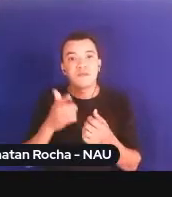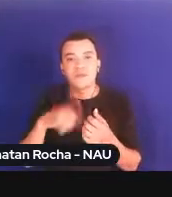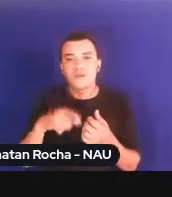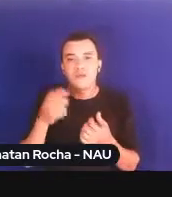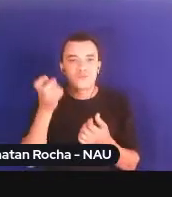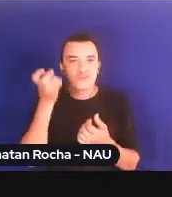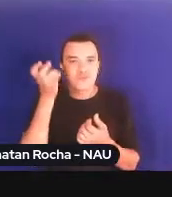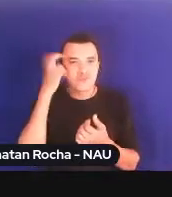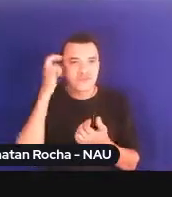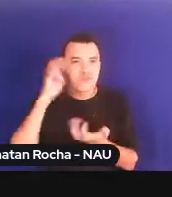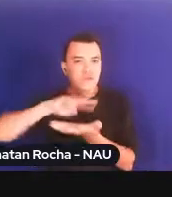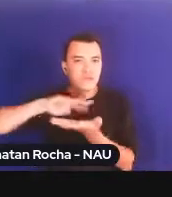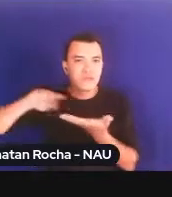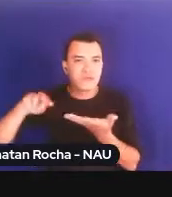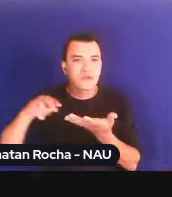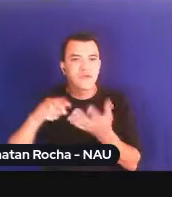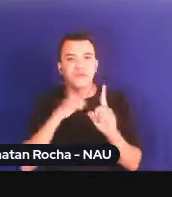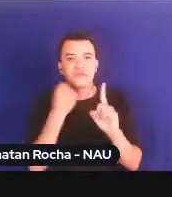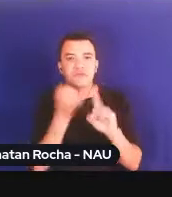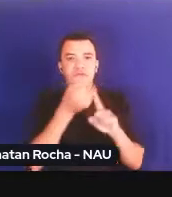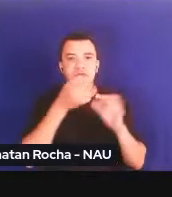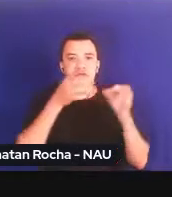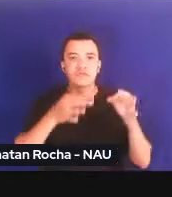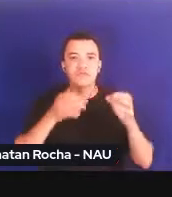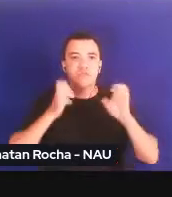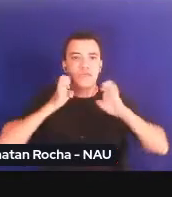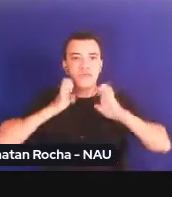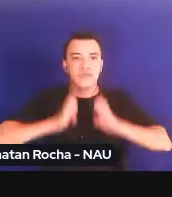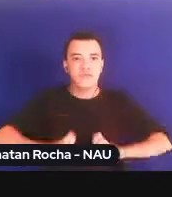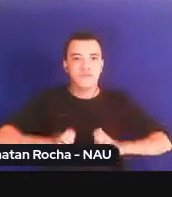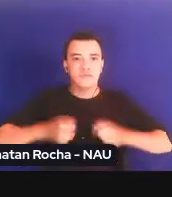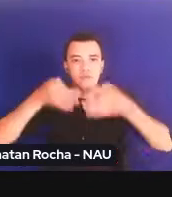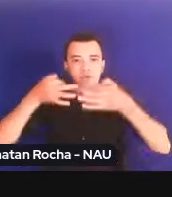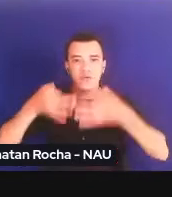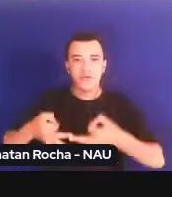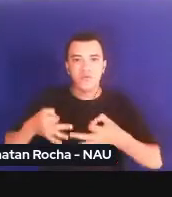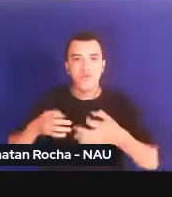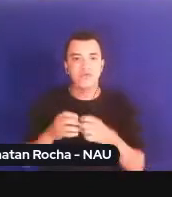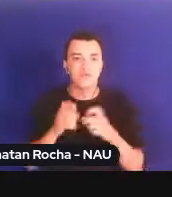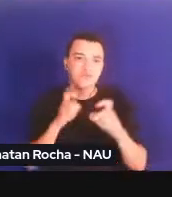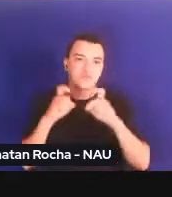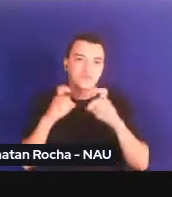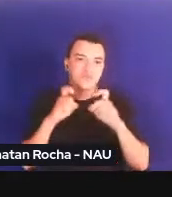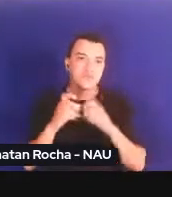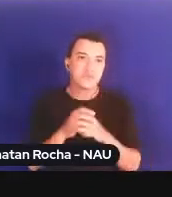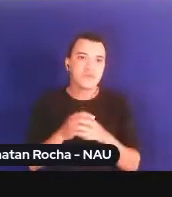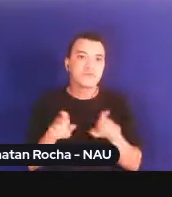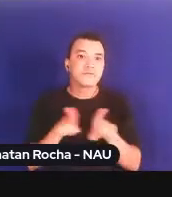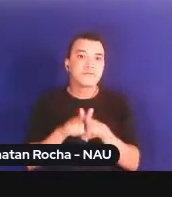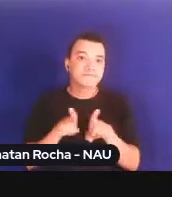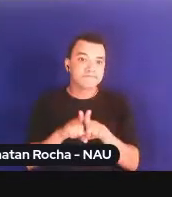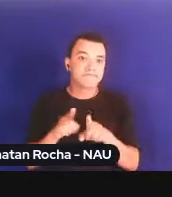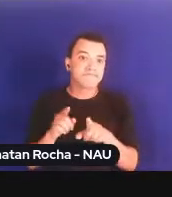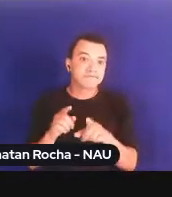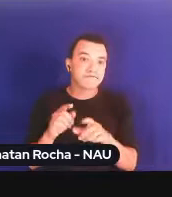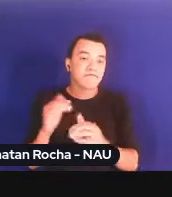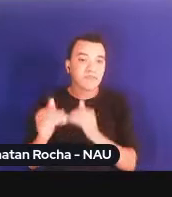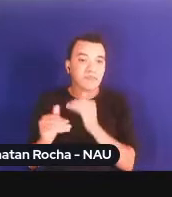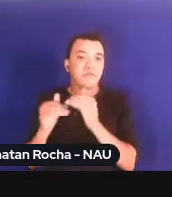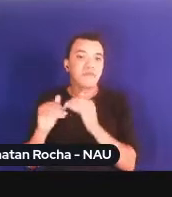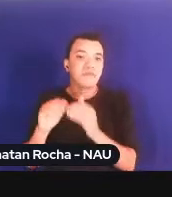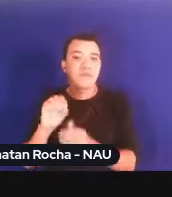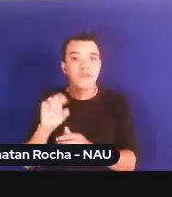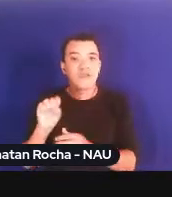socialmente injusto o eticamente correto quando se coloca na pauta também o desenvolvimento sustentável